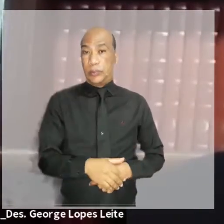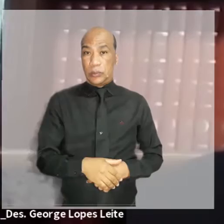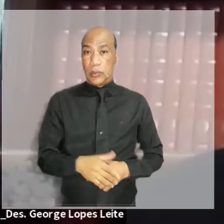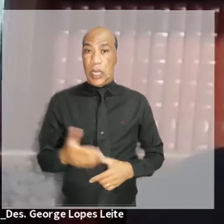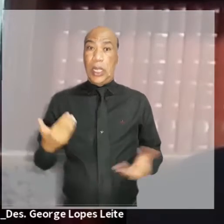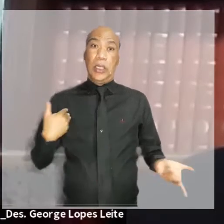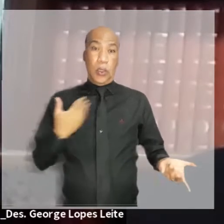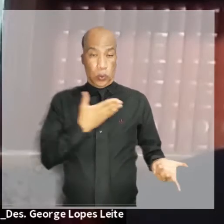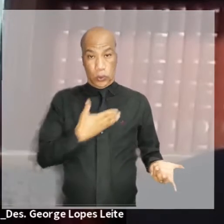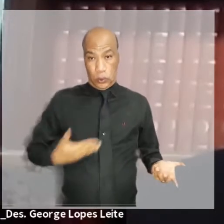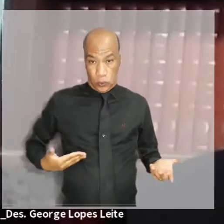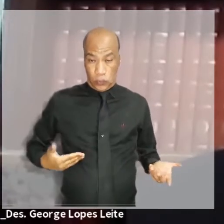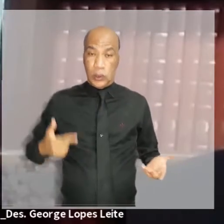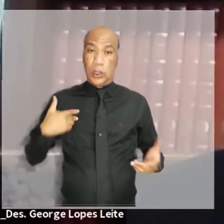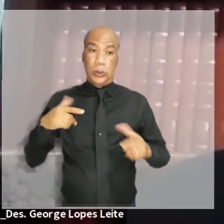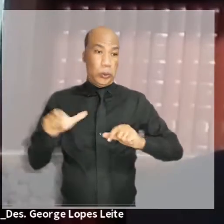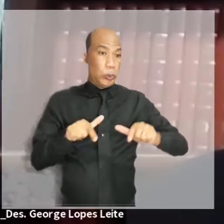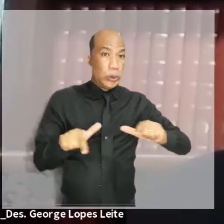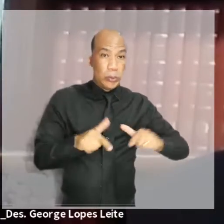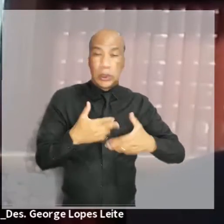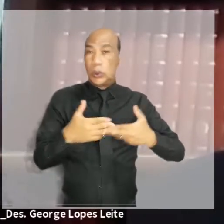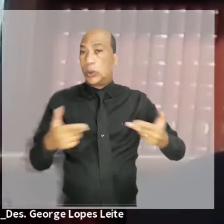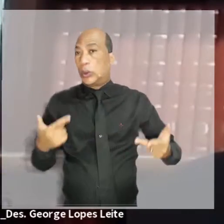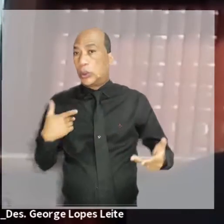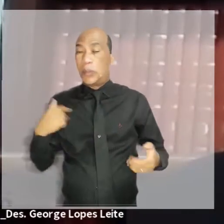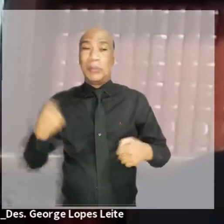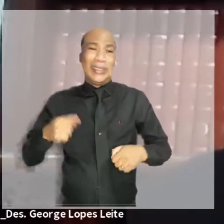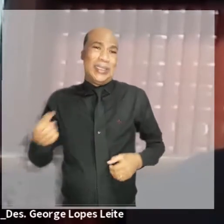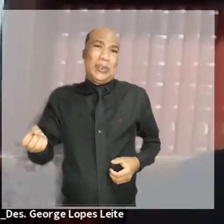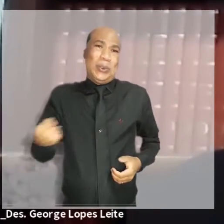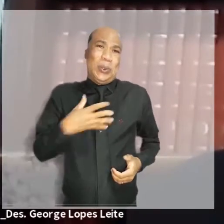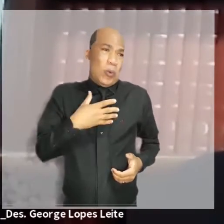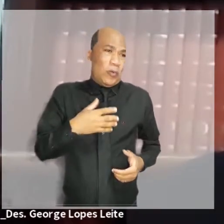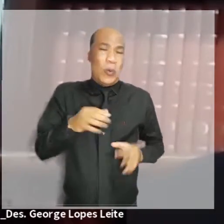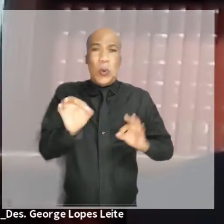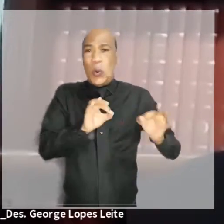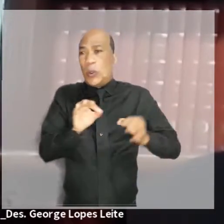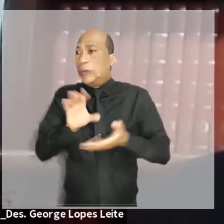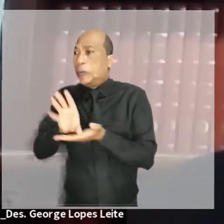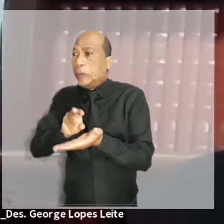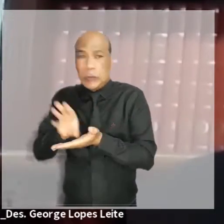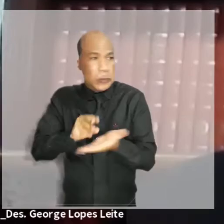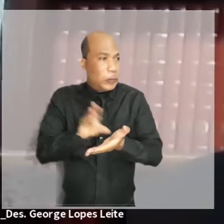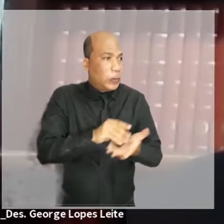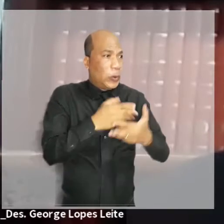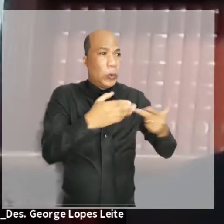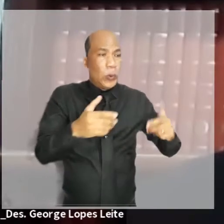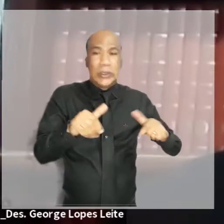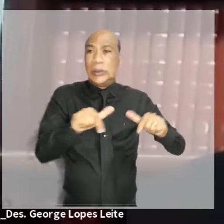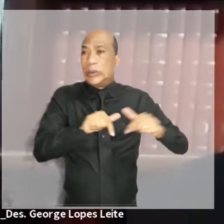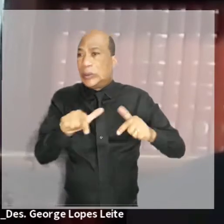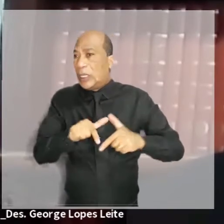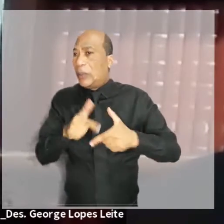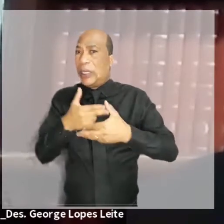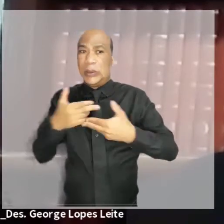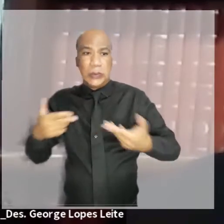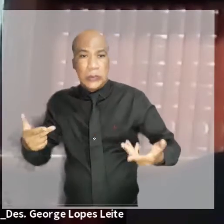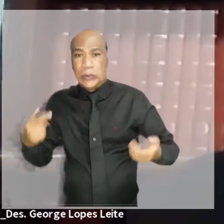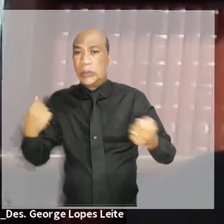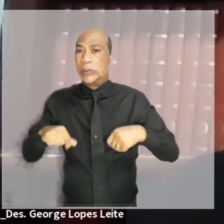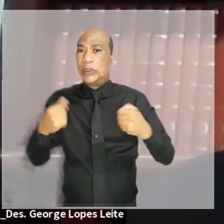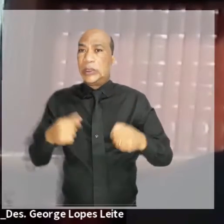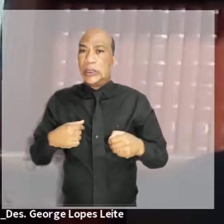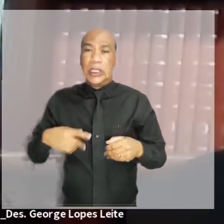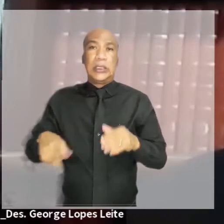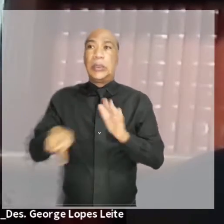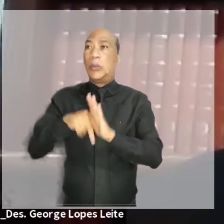novos. Inovação no setor público consiste, portanto, na criação e aplicação de novos modelos de gestão, processos,